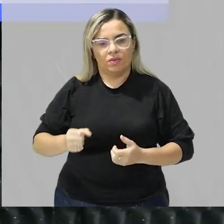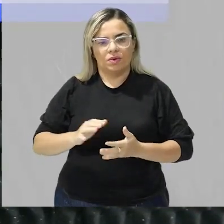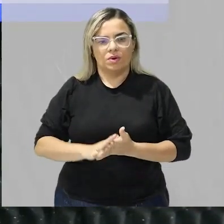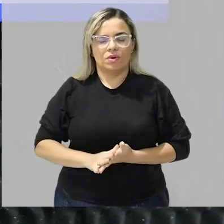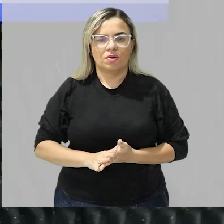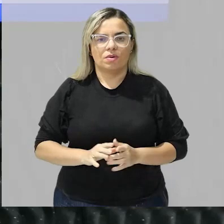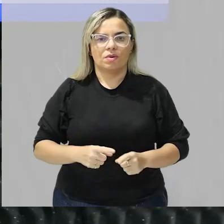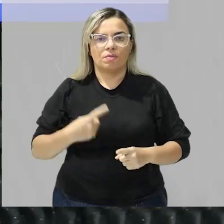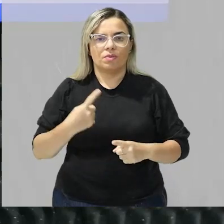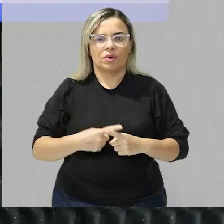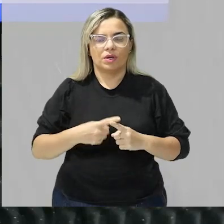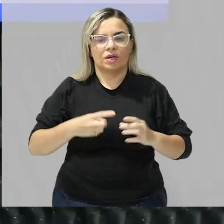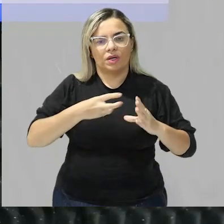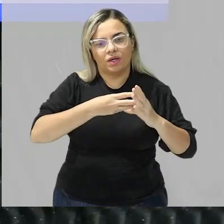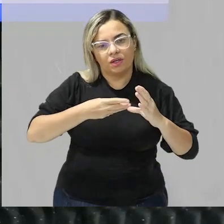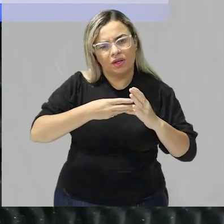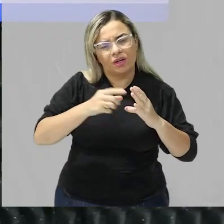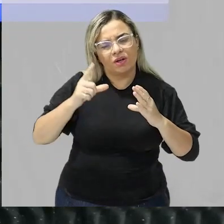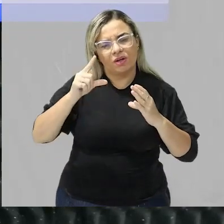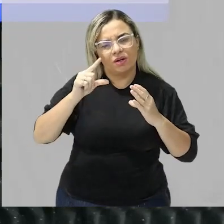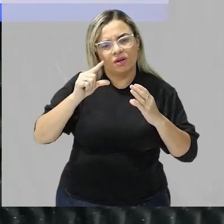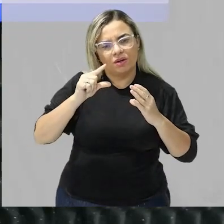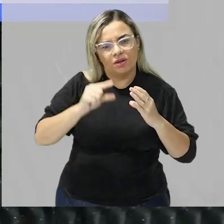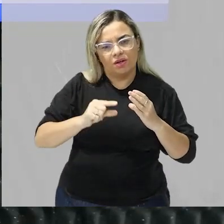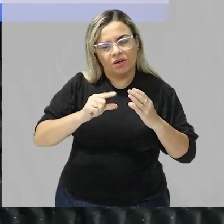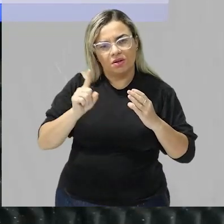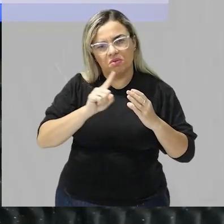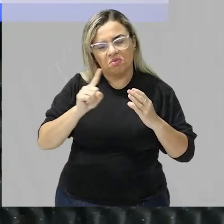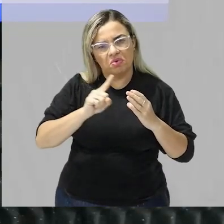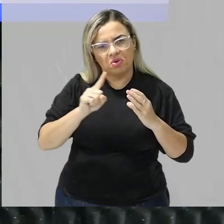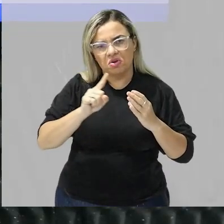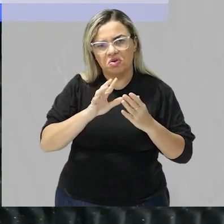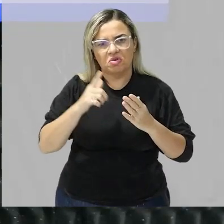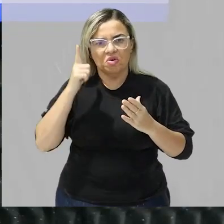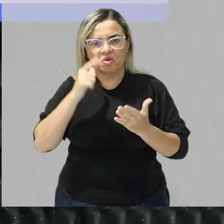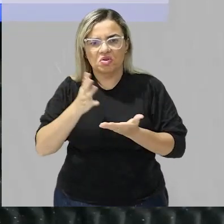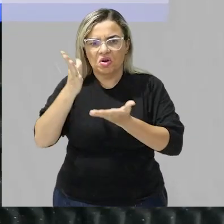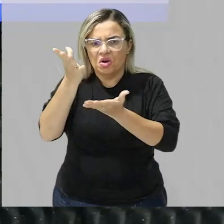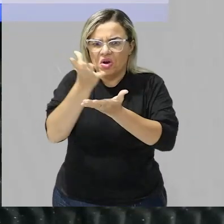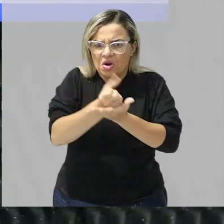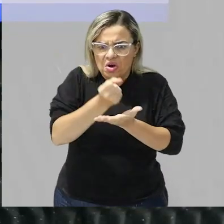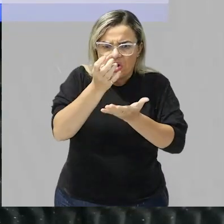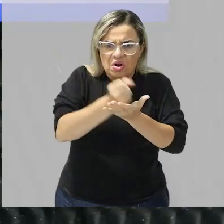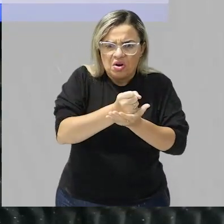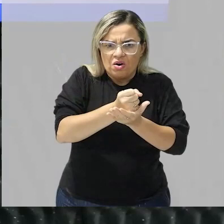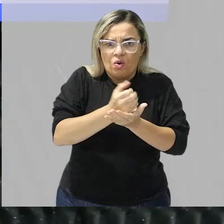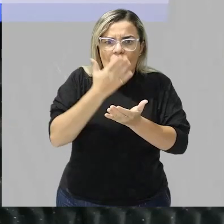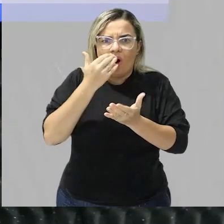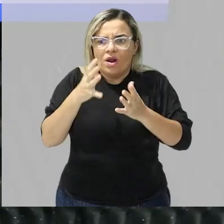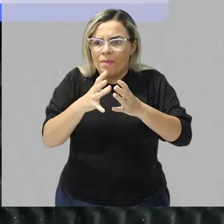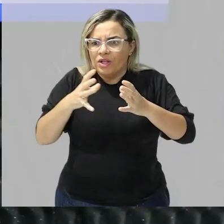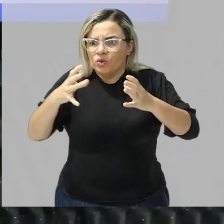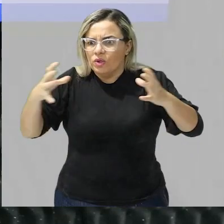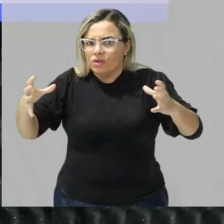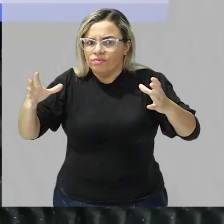pequena então ela não consegue digerir aliás ela não vai absorver um alimento que é muito grande então o sistema